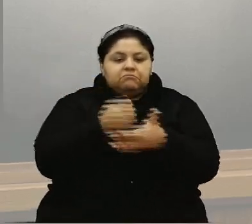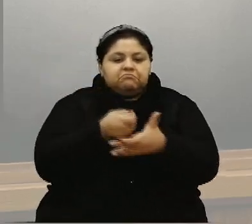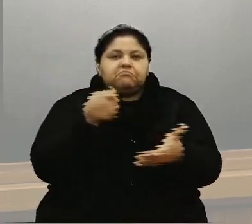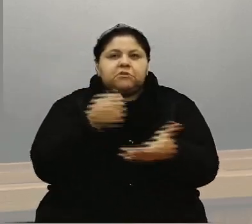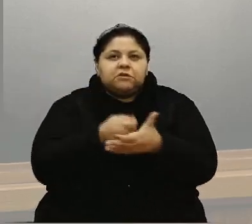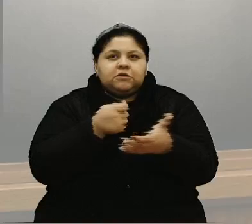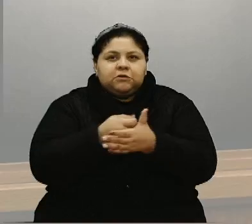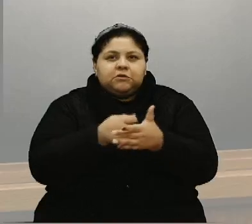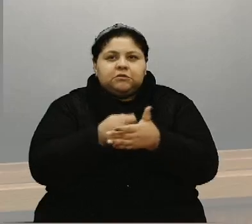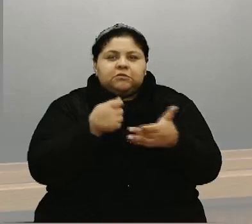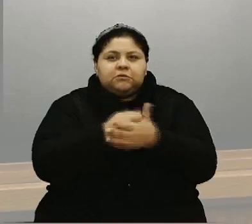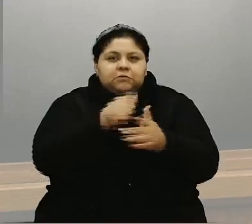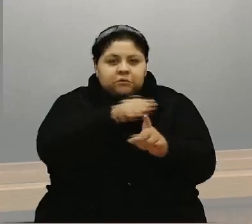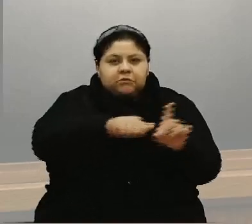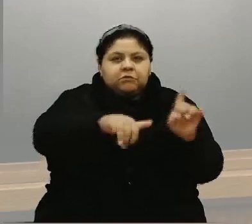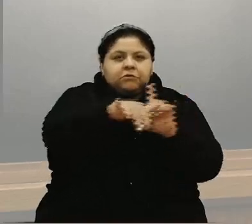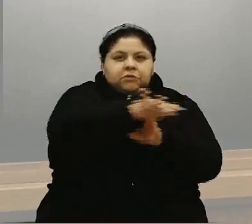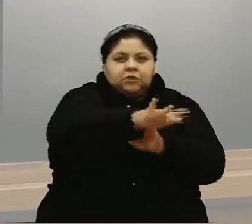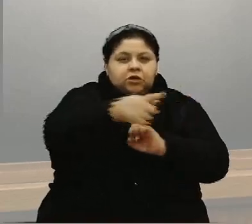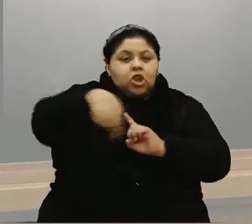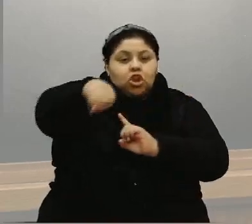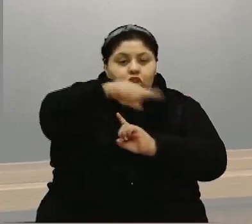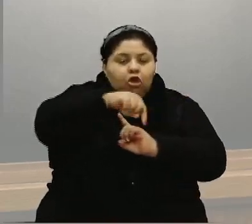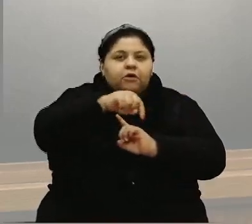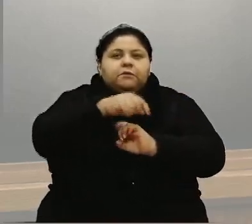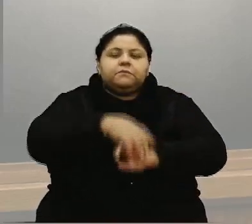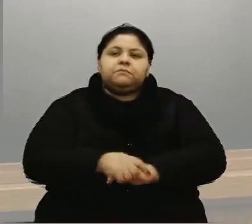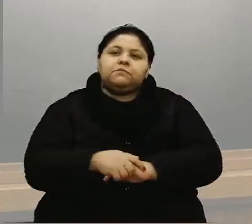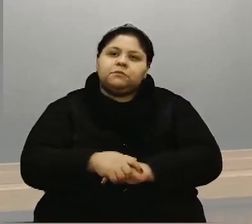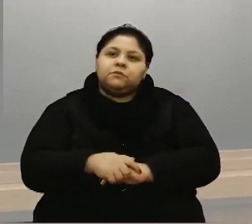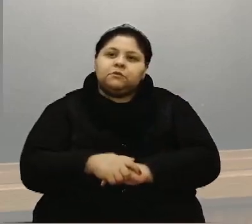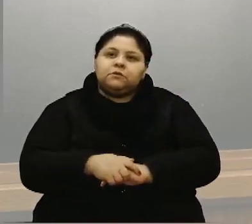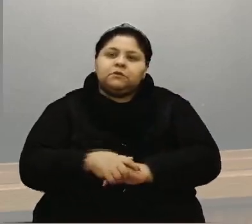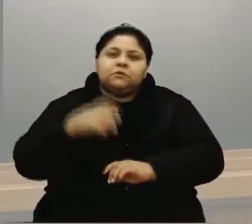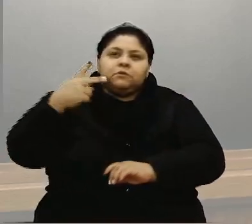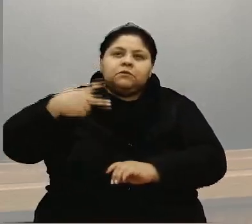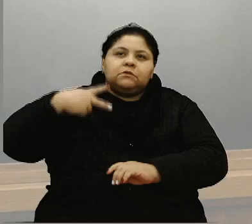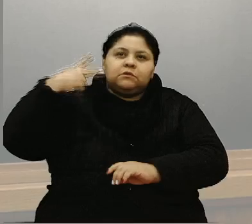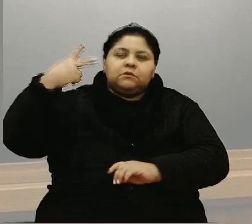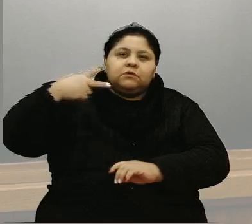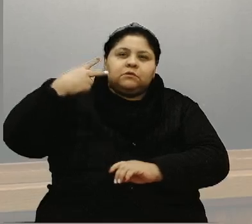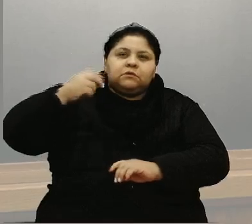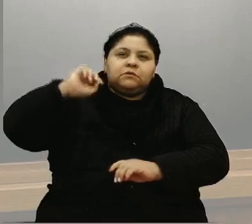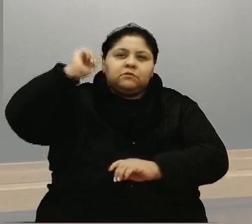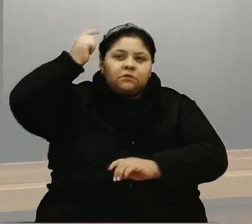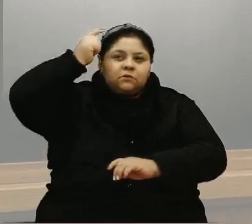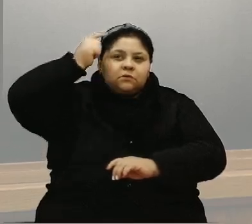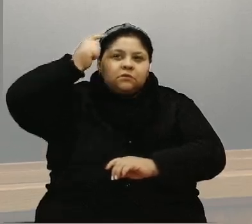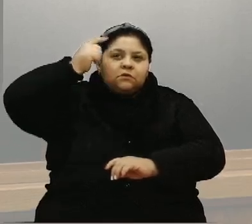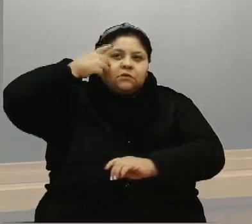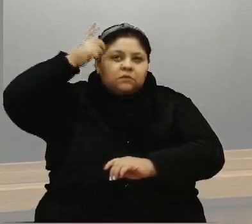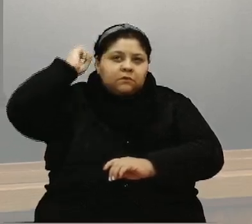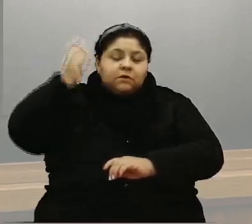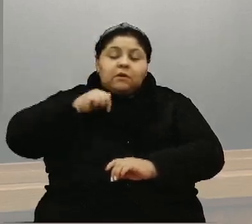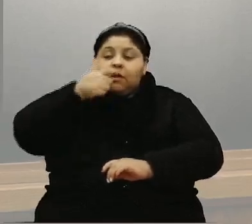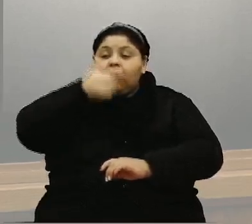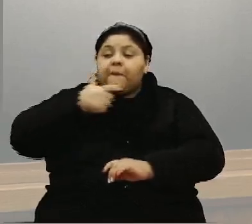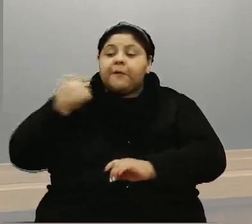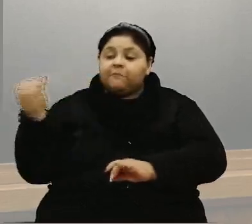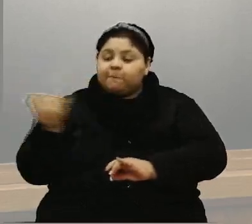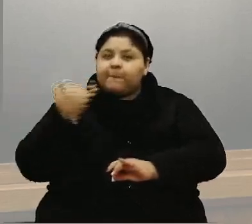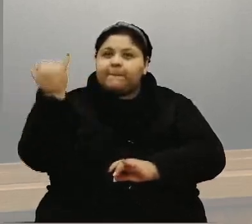nas causas sociais, nas causas nossas, né, vereador Dio. Então, acho muito importante esta